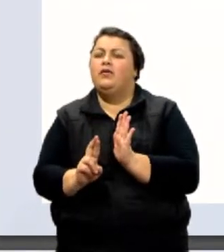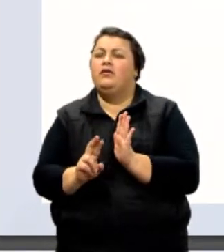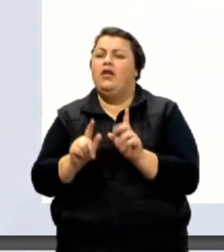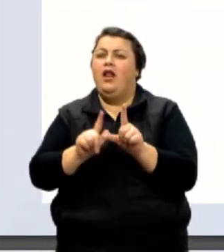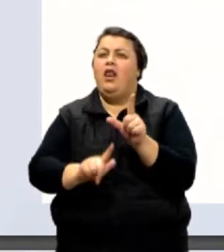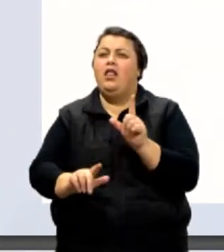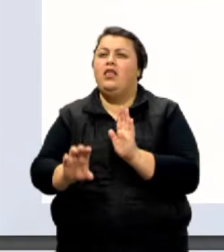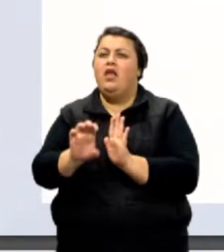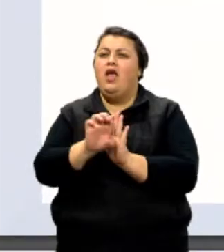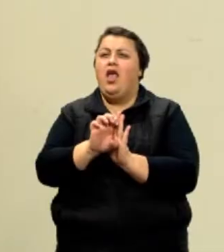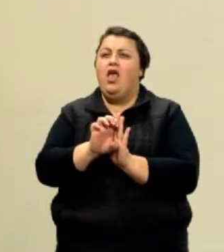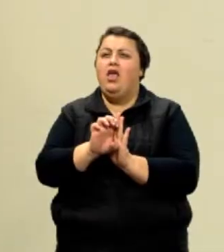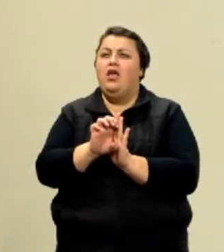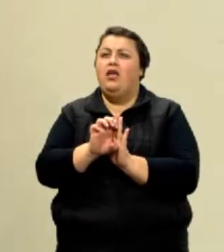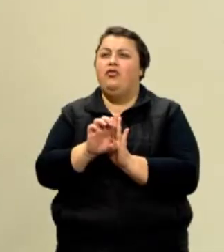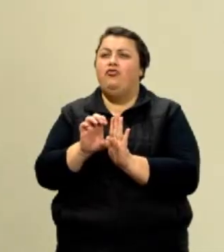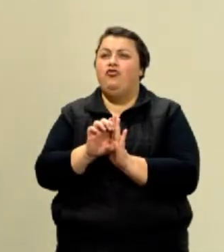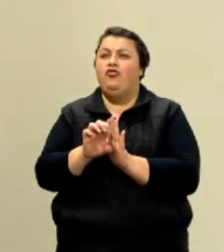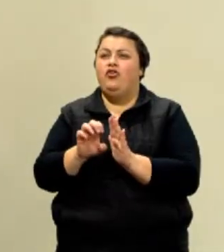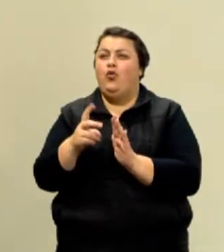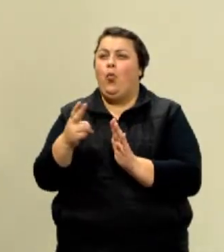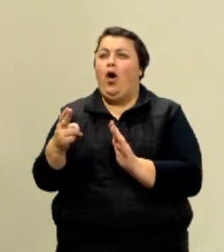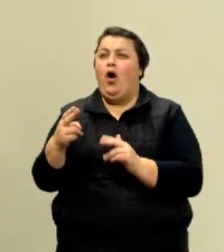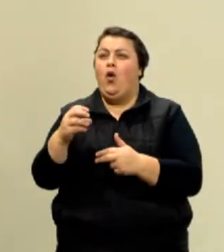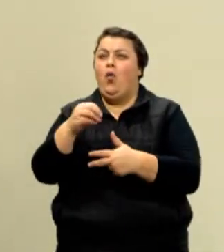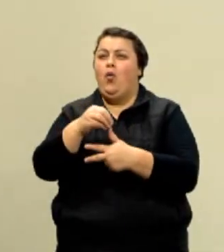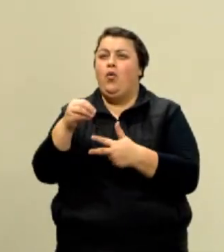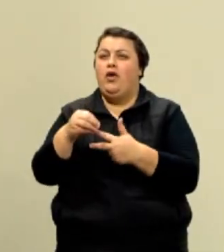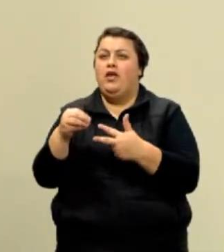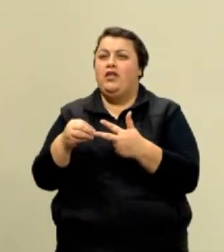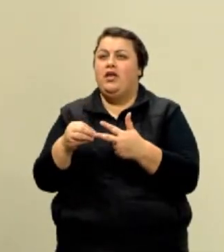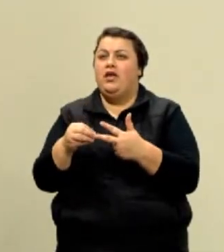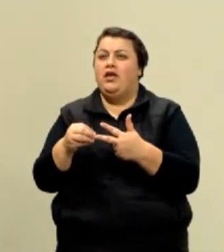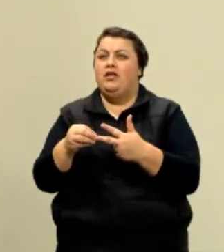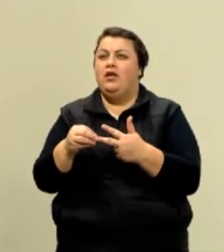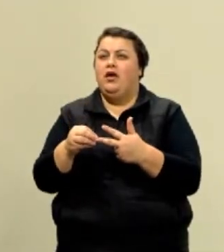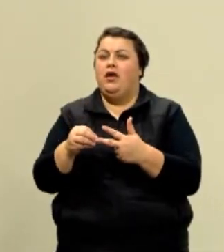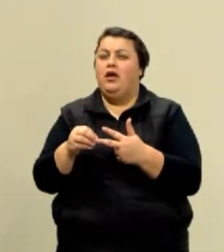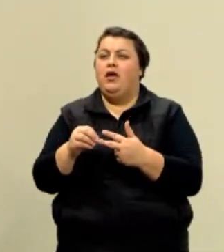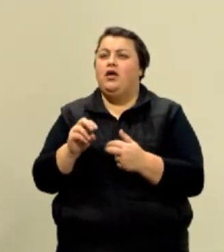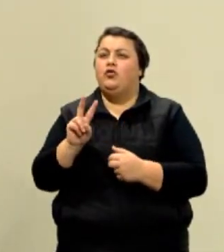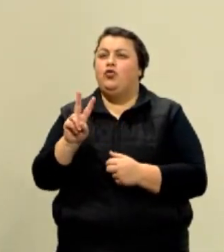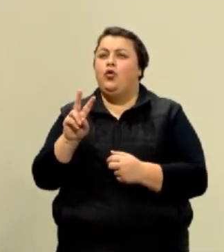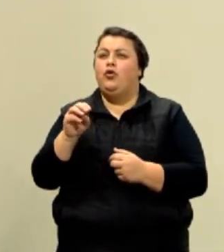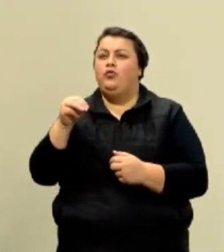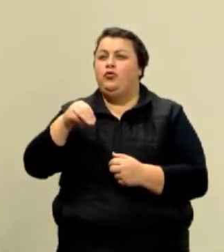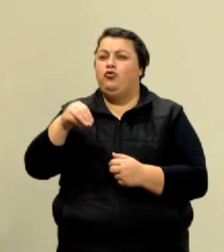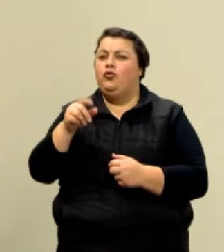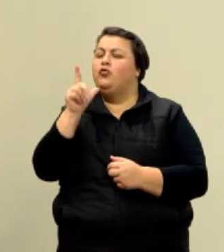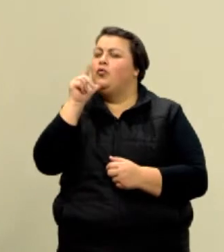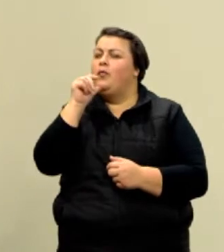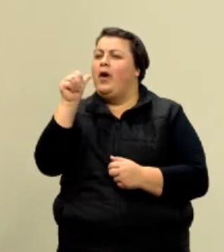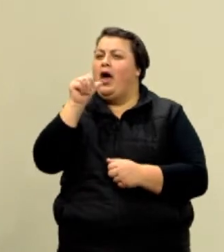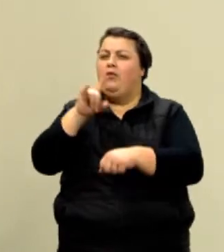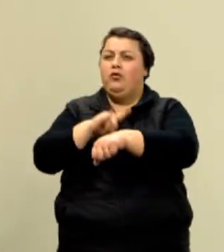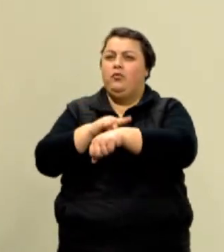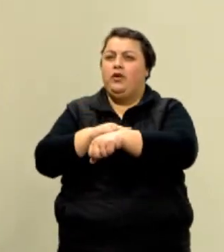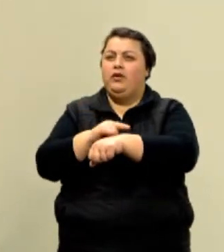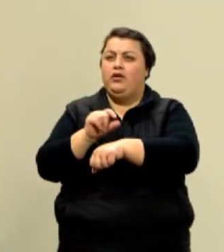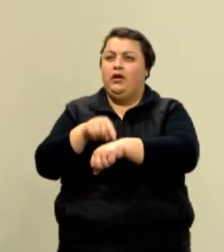Enem. Pessoal, dois minutinhos para tomar uma água e ir no banheiro e daqui a pouco a gente volta.